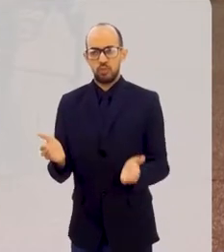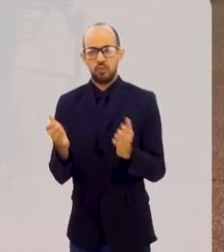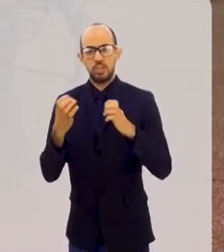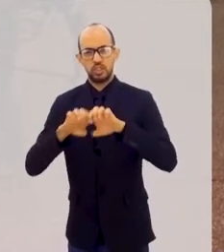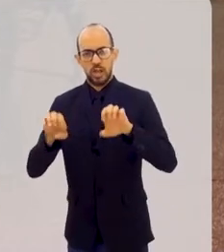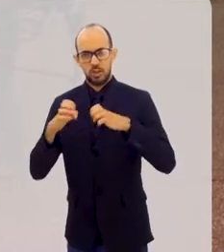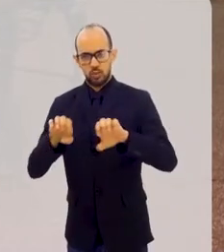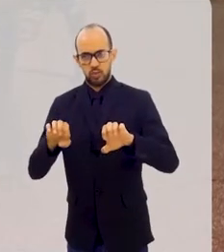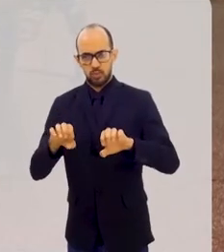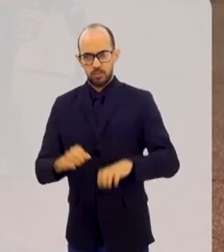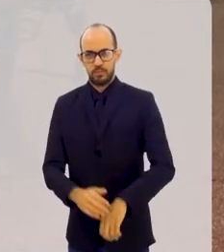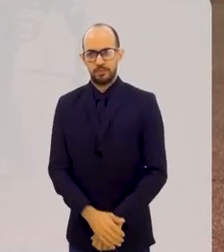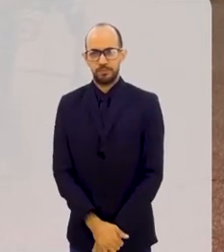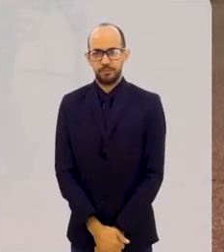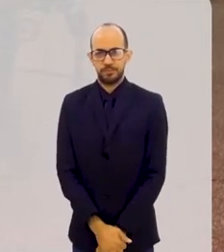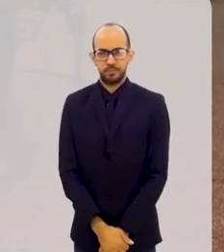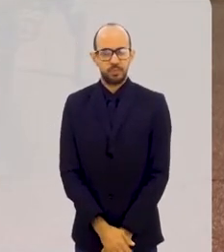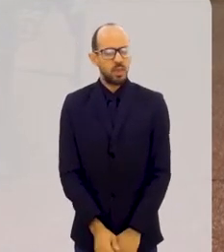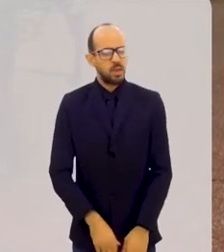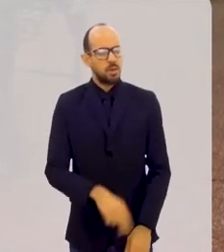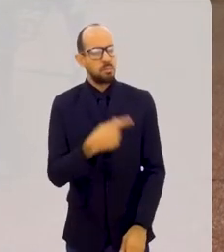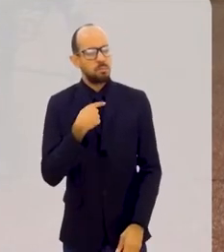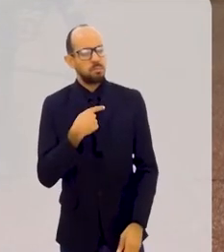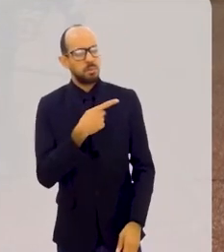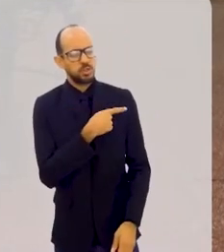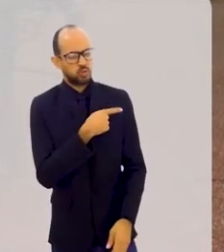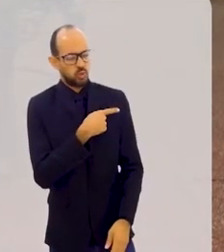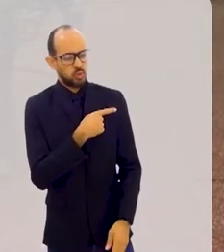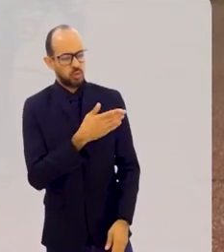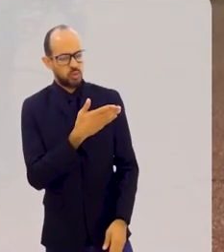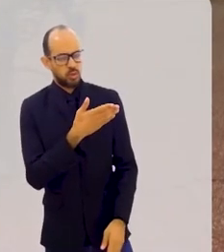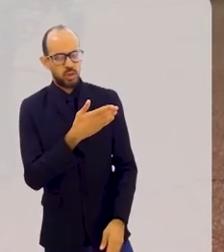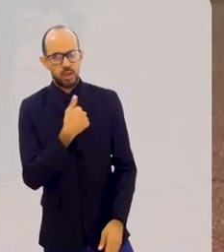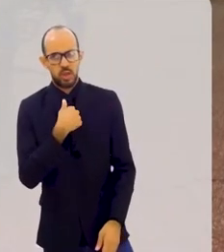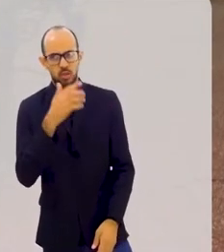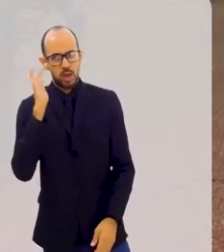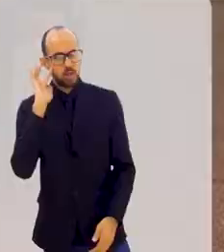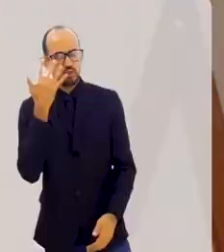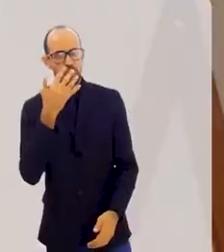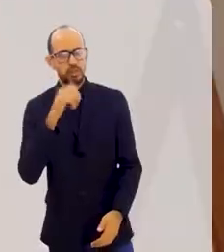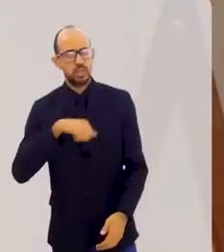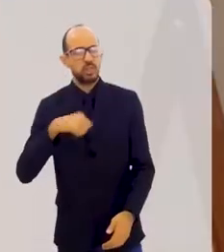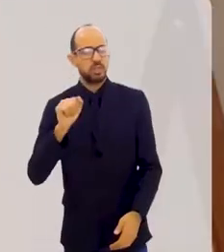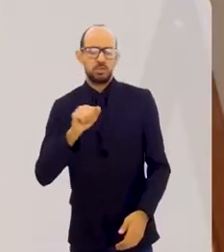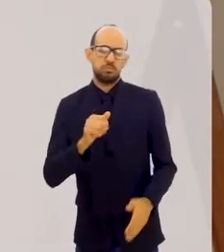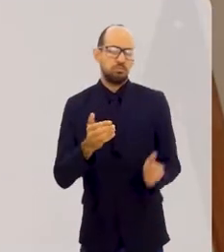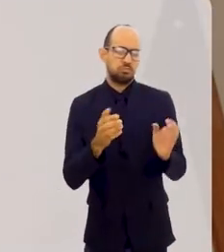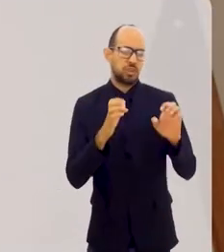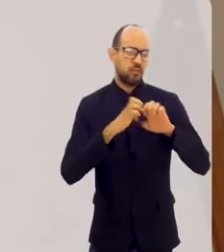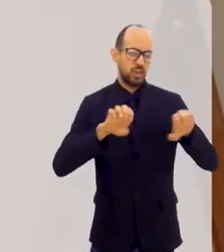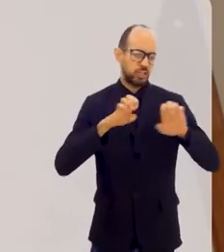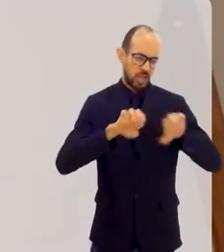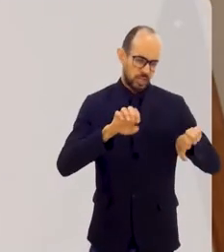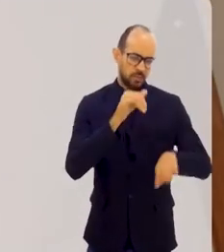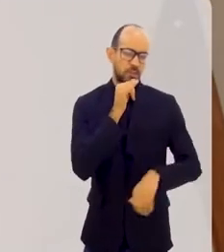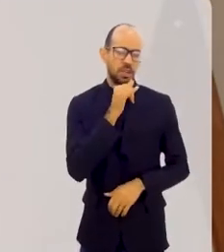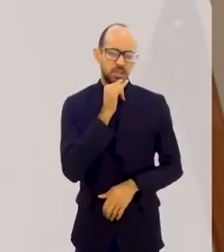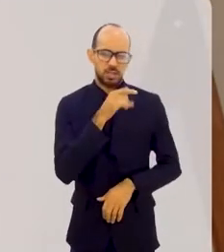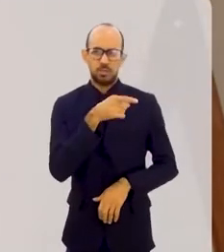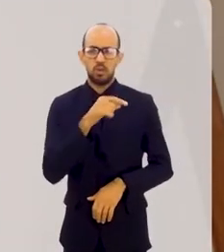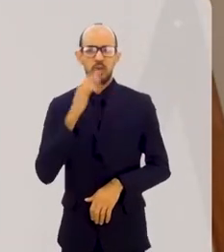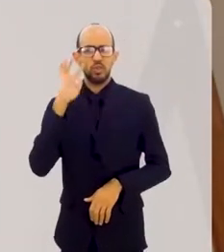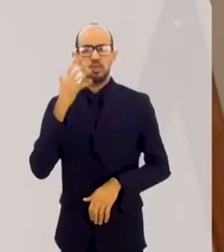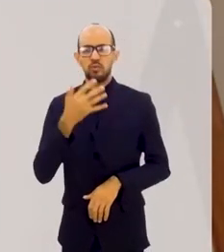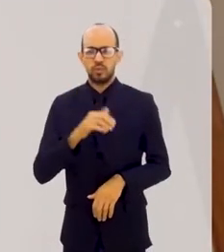angélico. Perfeito. Pastoraio, eu decidi ser evangélica. Um exemplo.